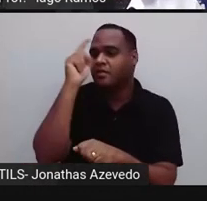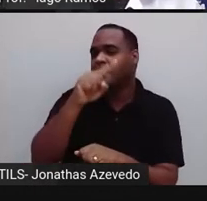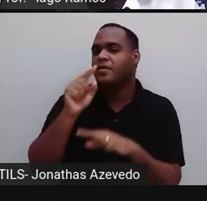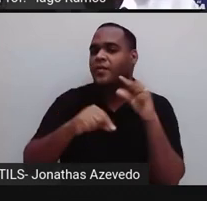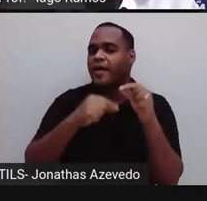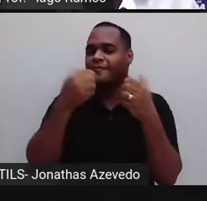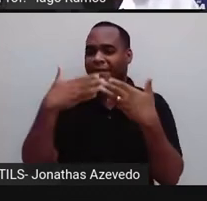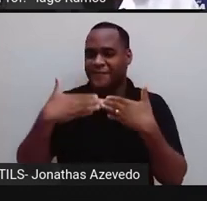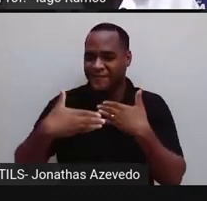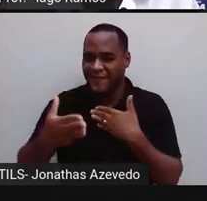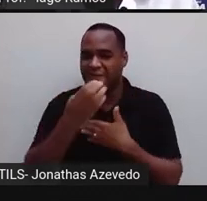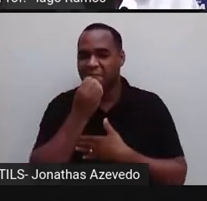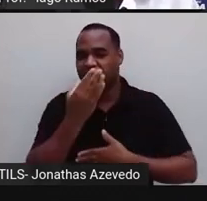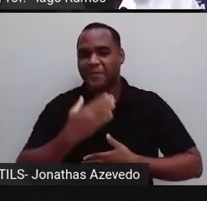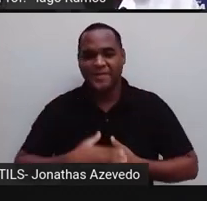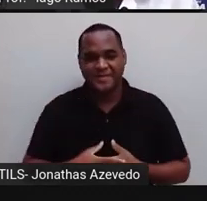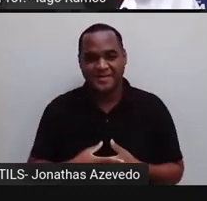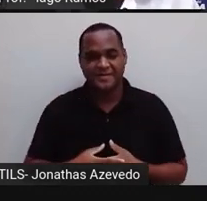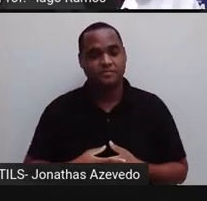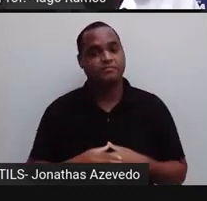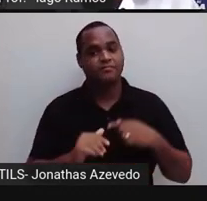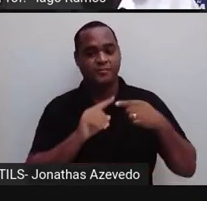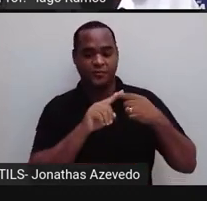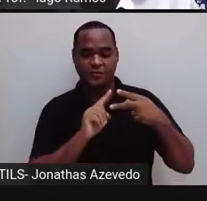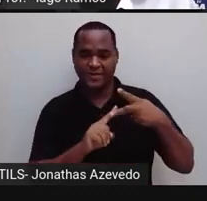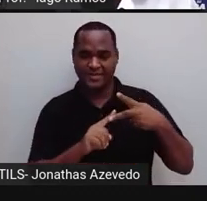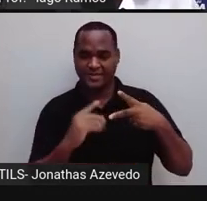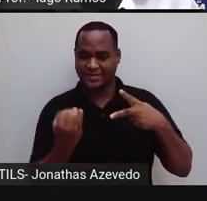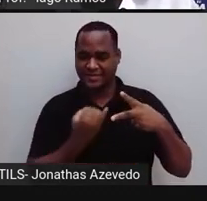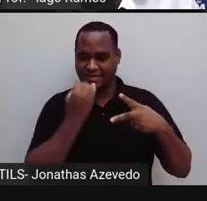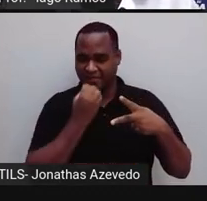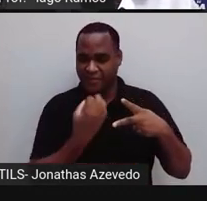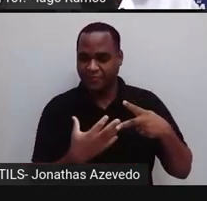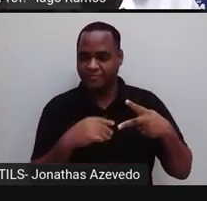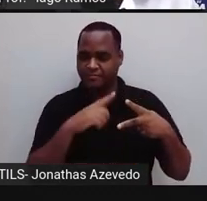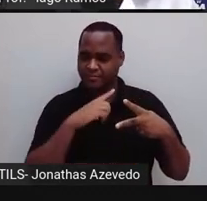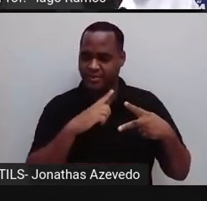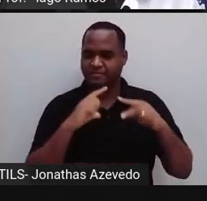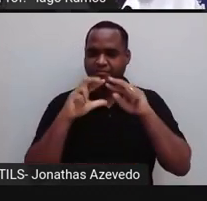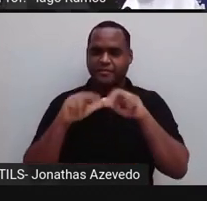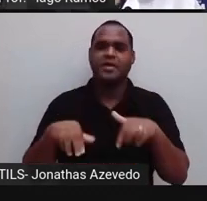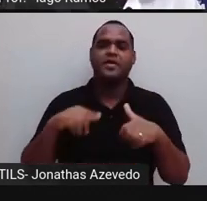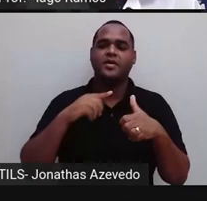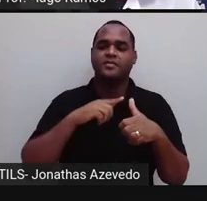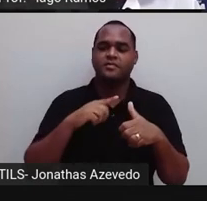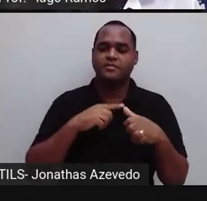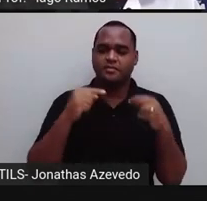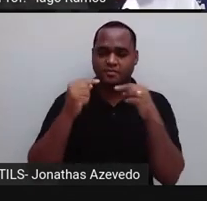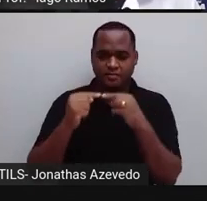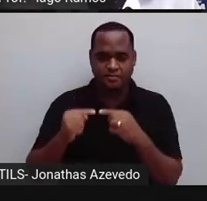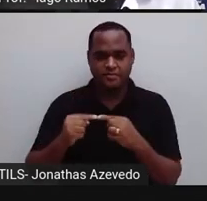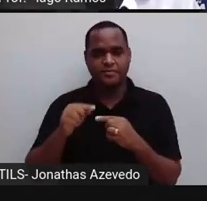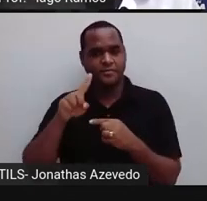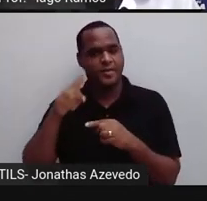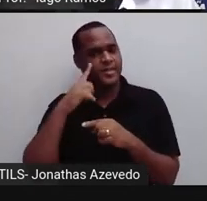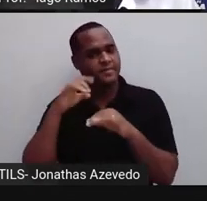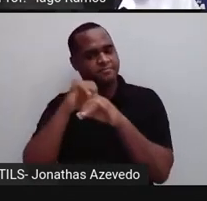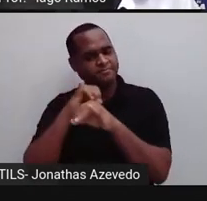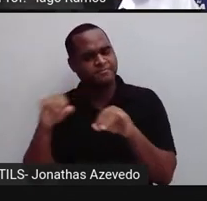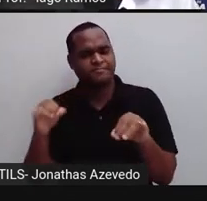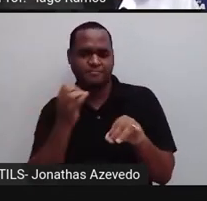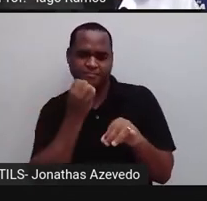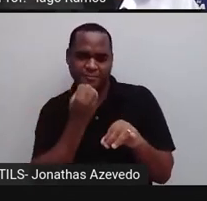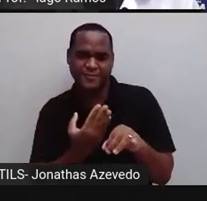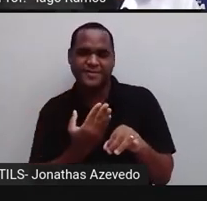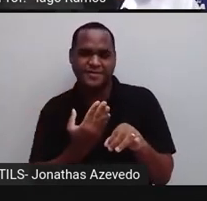e por aí vai, tá bom? Esses dois sites aqui foram fontes que nós consultamos para trazer aquelas notícias, né, que deram